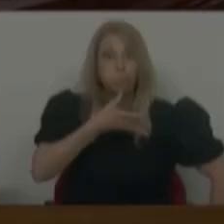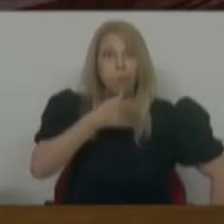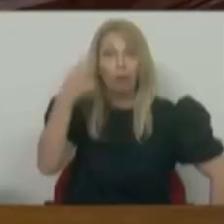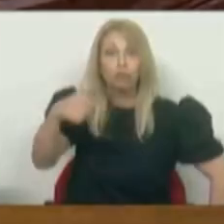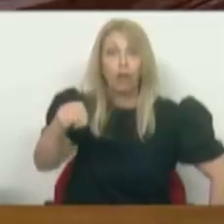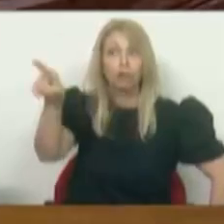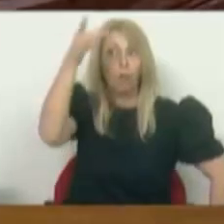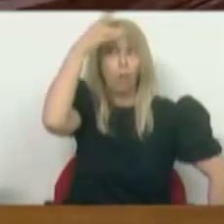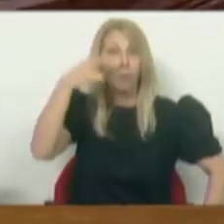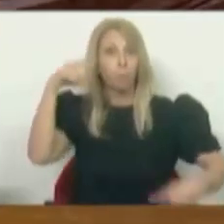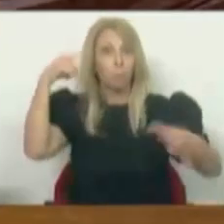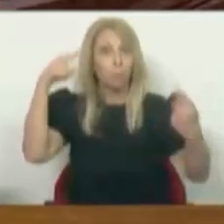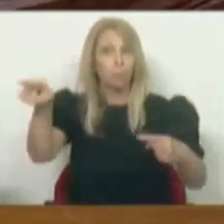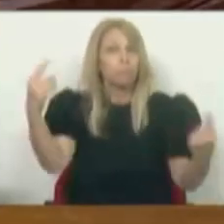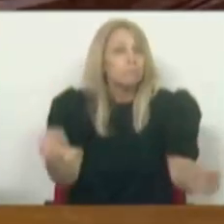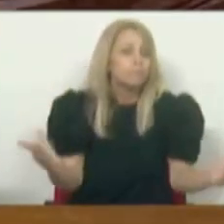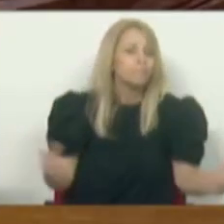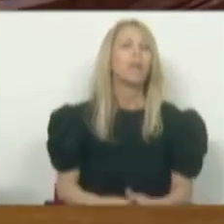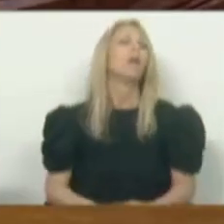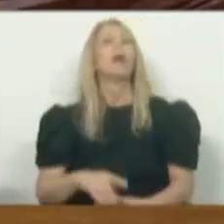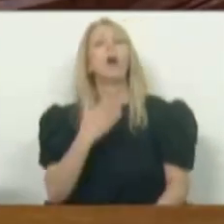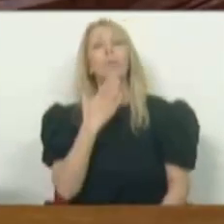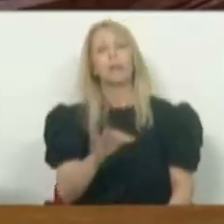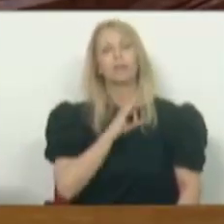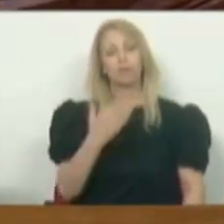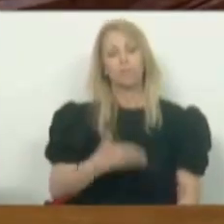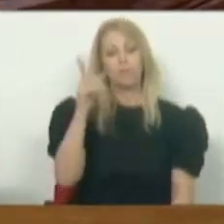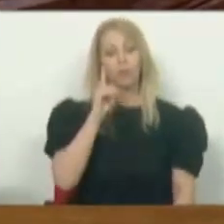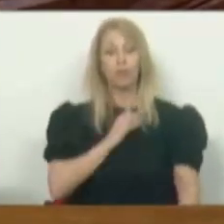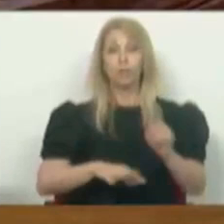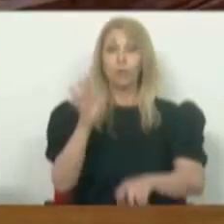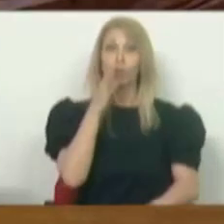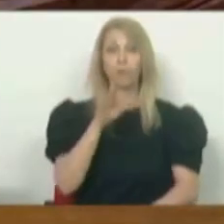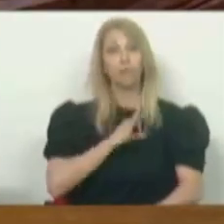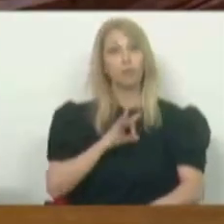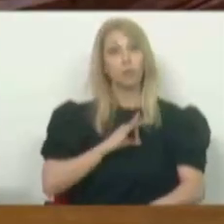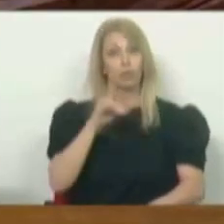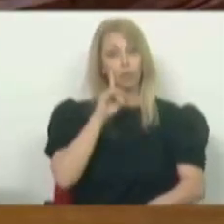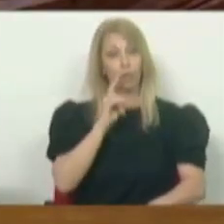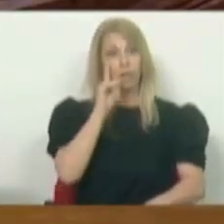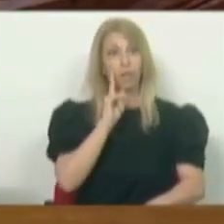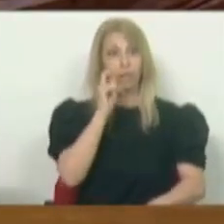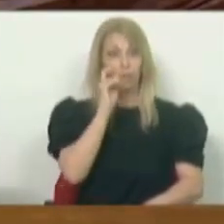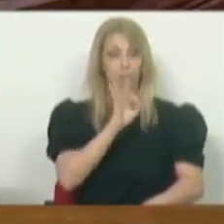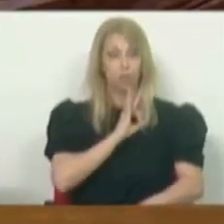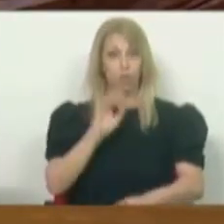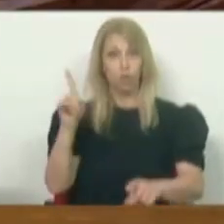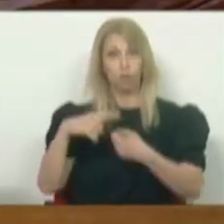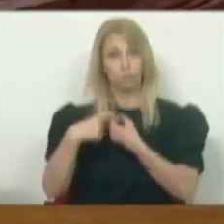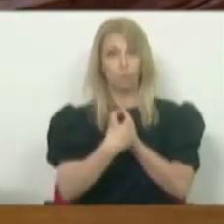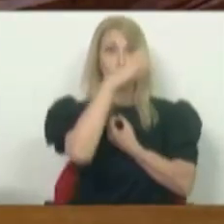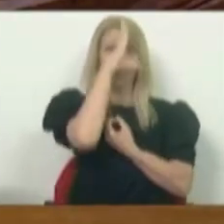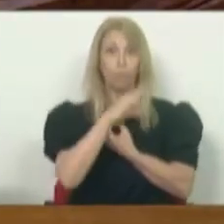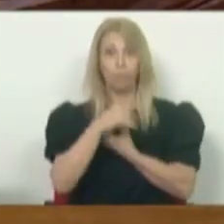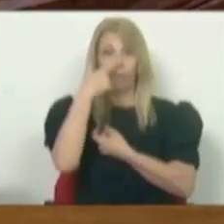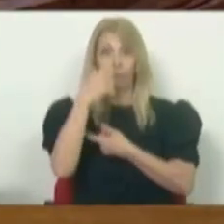Muito obrigado, Sr. Presidente, Sras. e Srs. Deputados, Sras. e Srs. Membros do Governo, ao público aqui presente também, ainda mais do que o